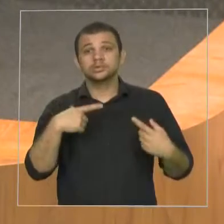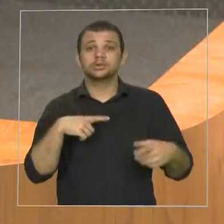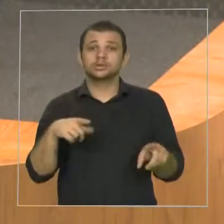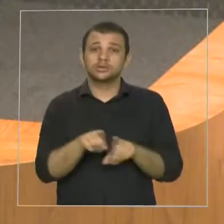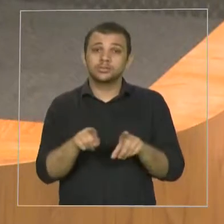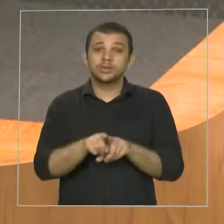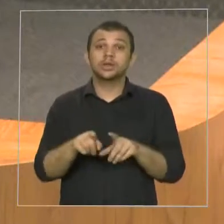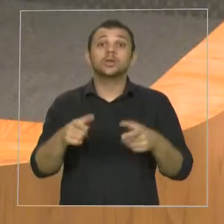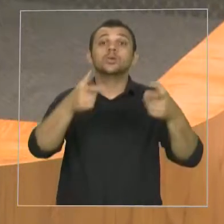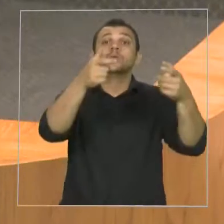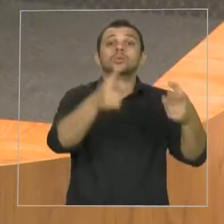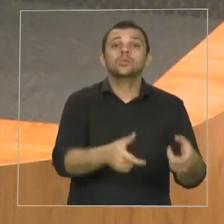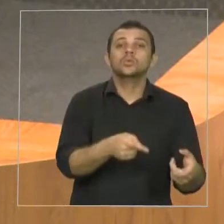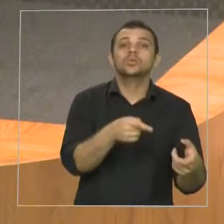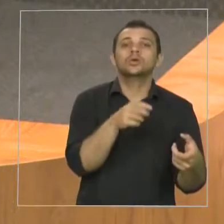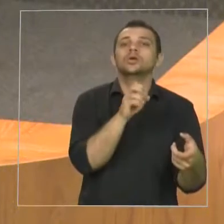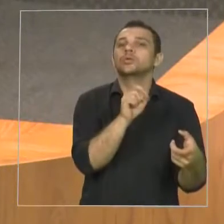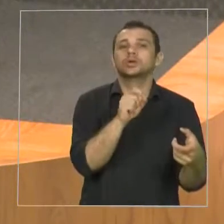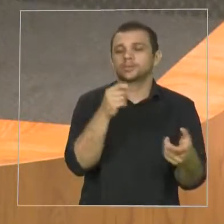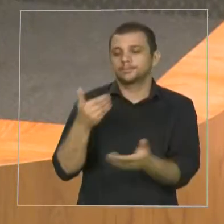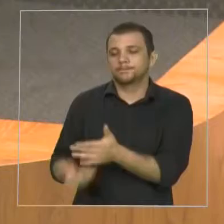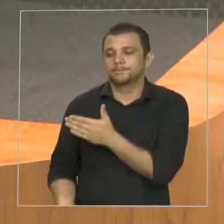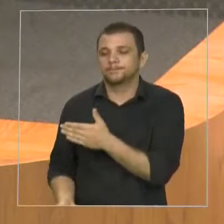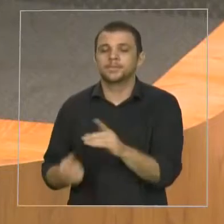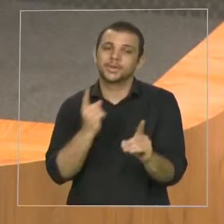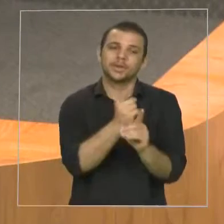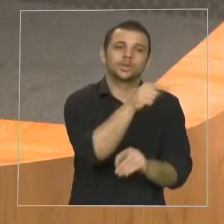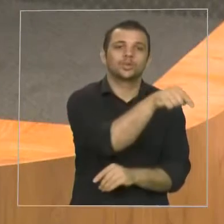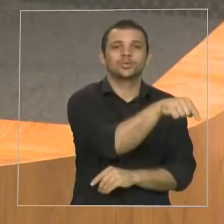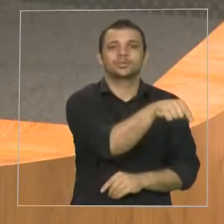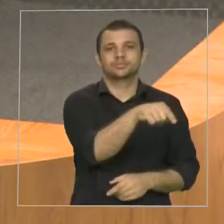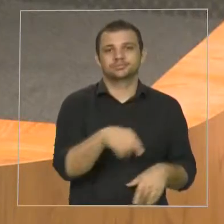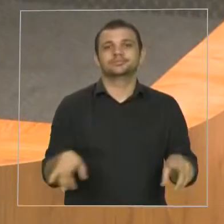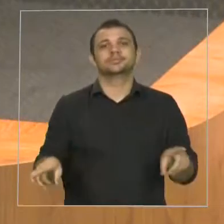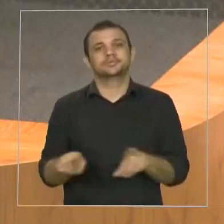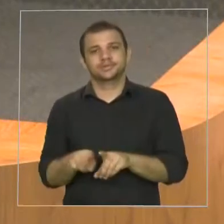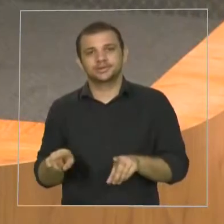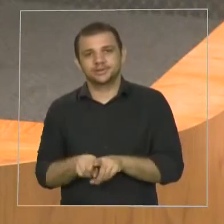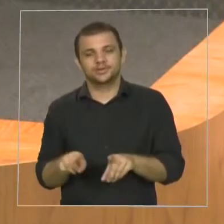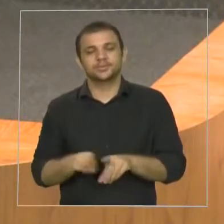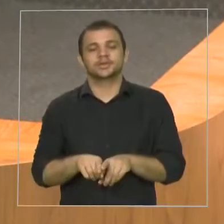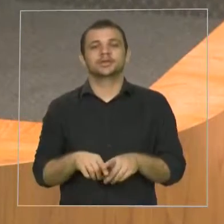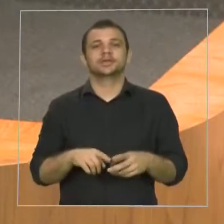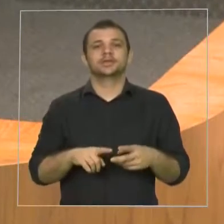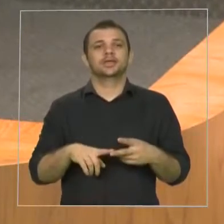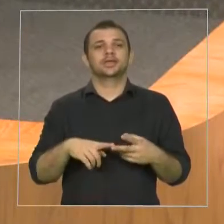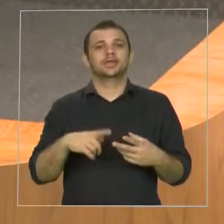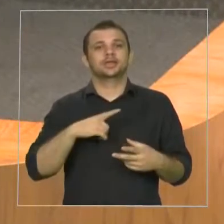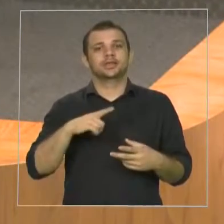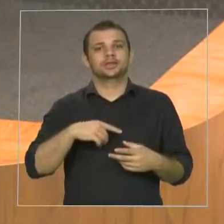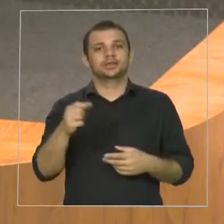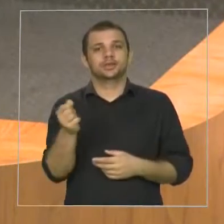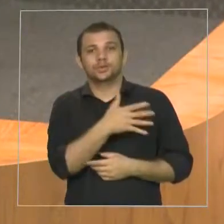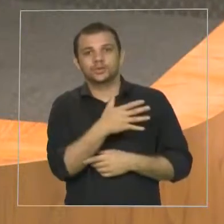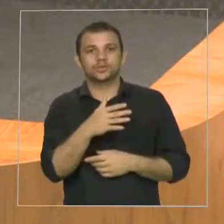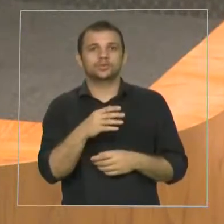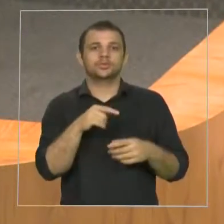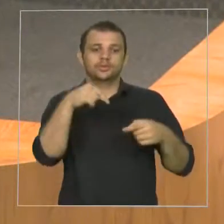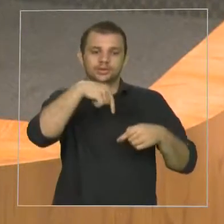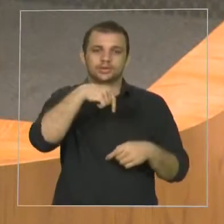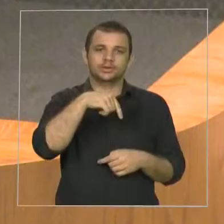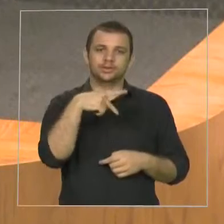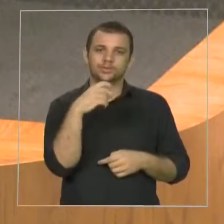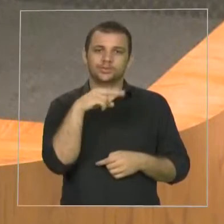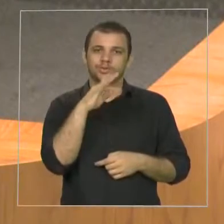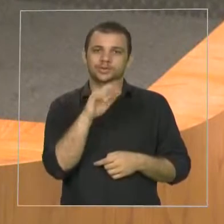de posto policial em cada um dos terminais, ponta da espera, Cujup. Melhorias na prestação de serviço do Wi-Fi, que já